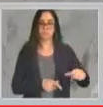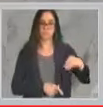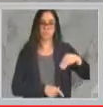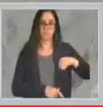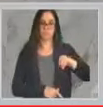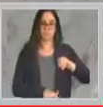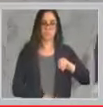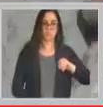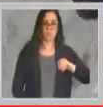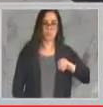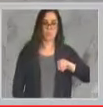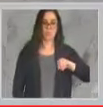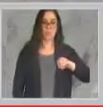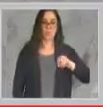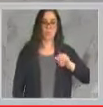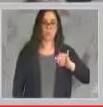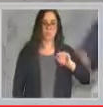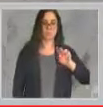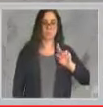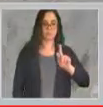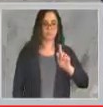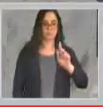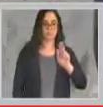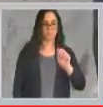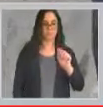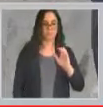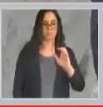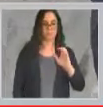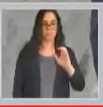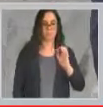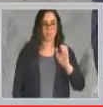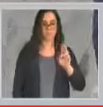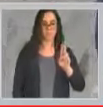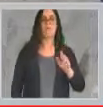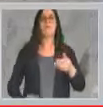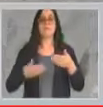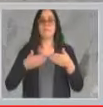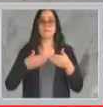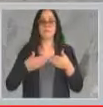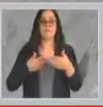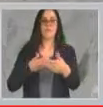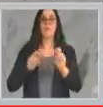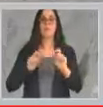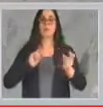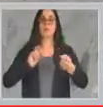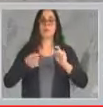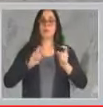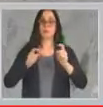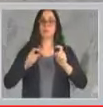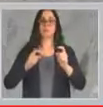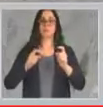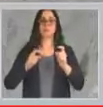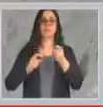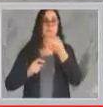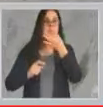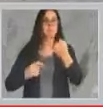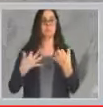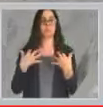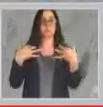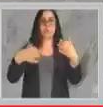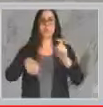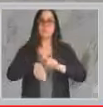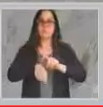E eu gostaria de dizer que hoje nós vamos realizar uma audiência pública aqui na Assembleia Legislativa, daqui a pouco, às 15 horas,